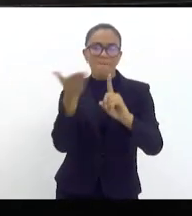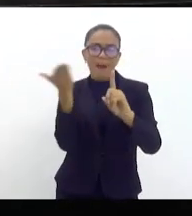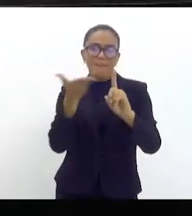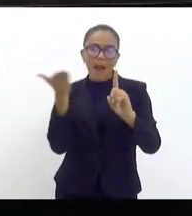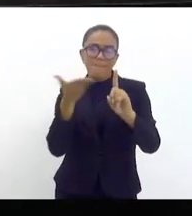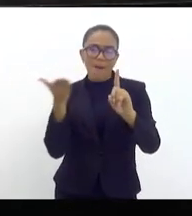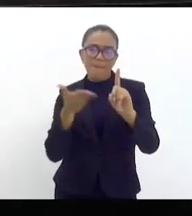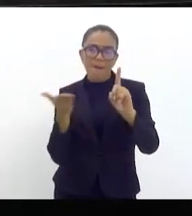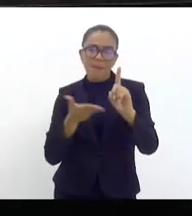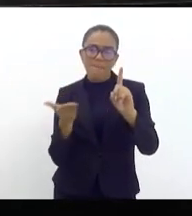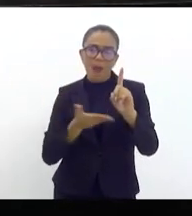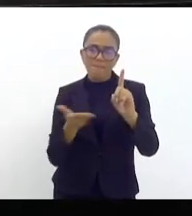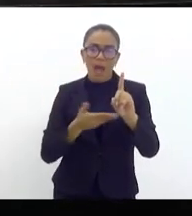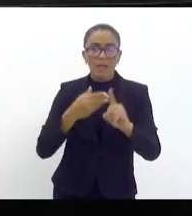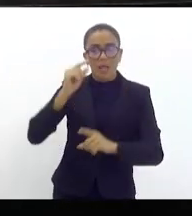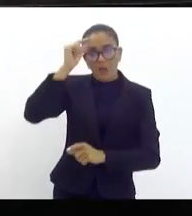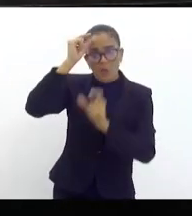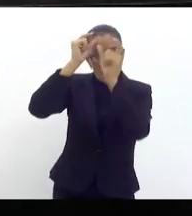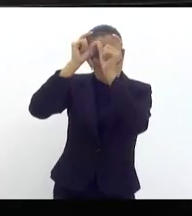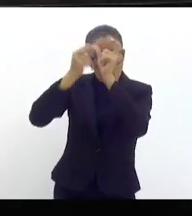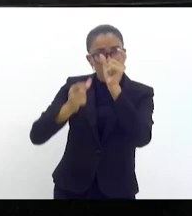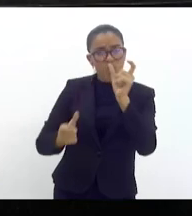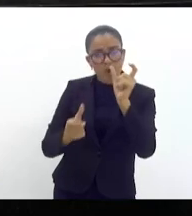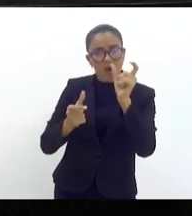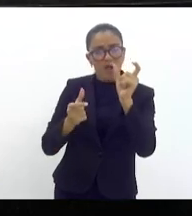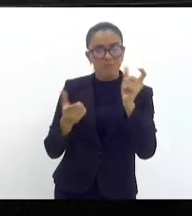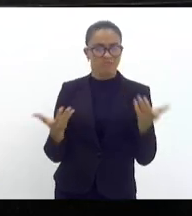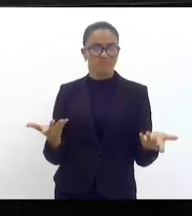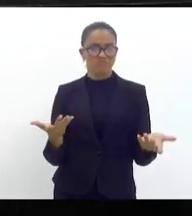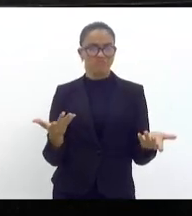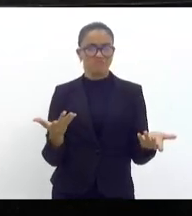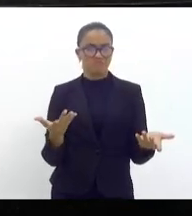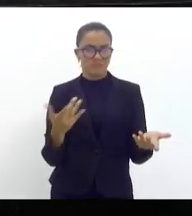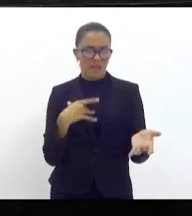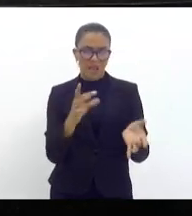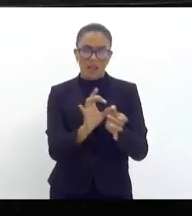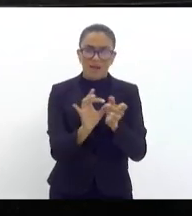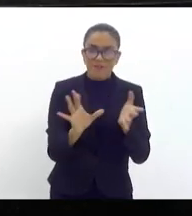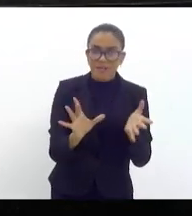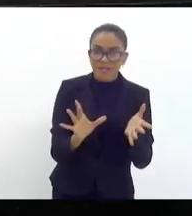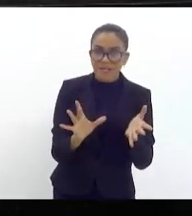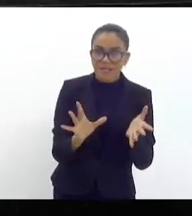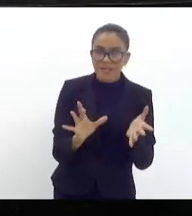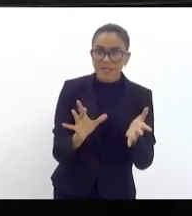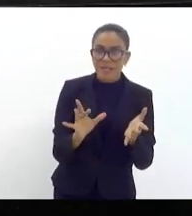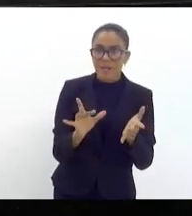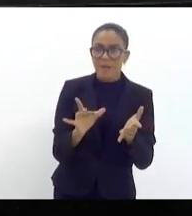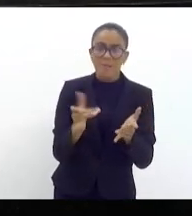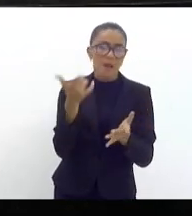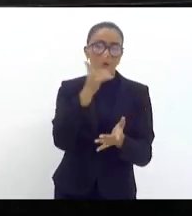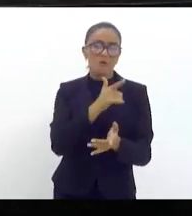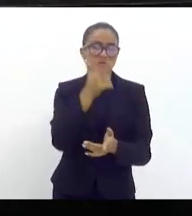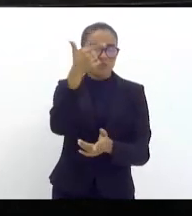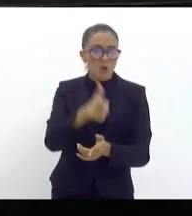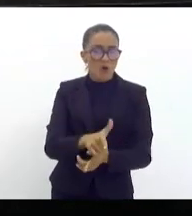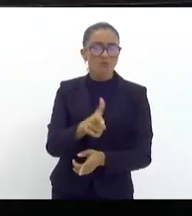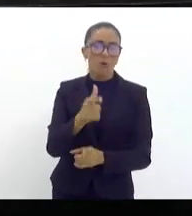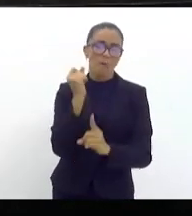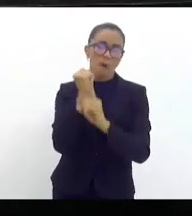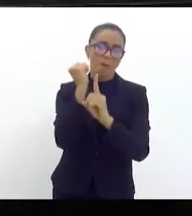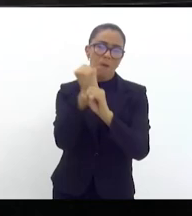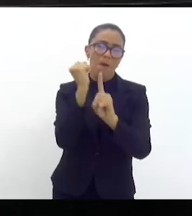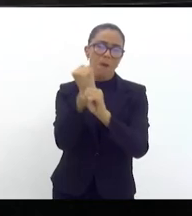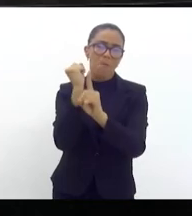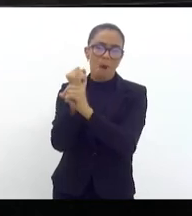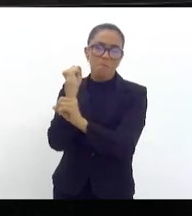mata, que tem um transtorno mental, se diz livre para cometer qualquer crime de novo. E ainda tem